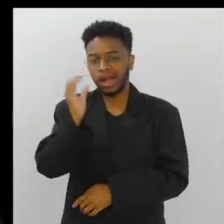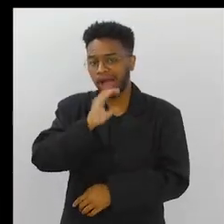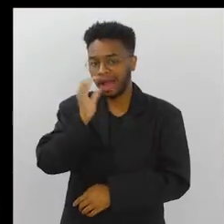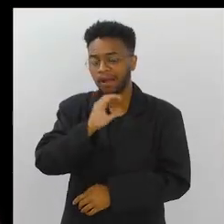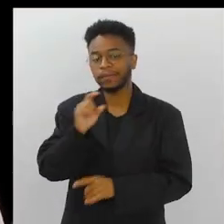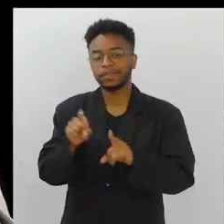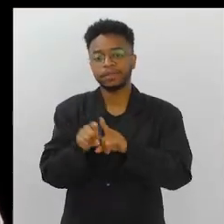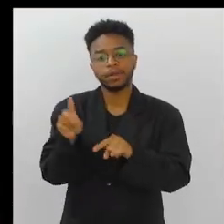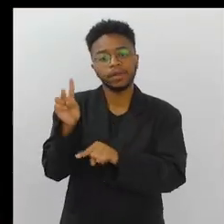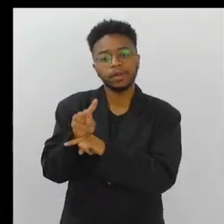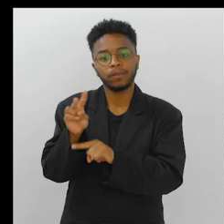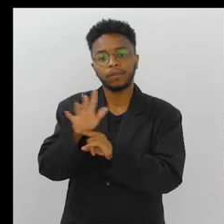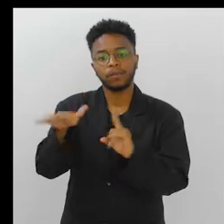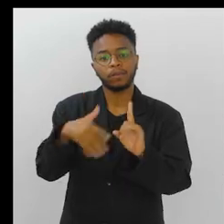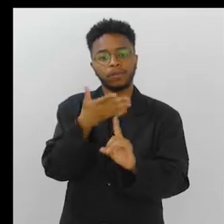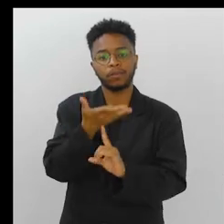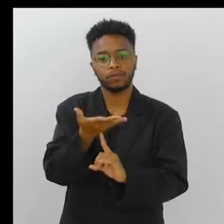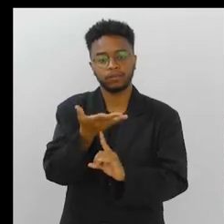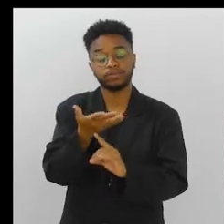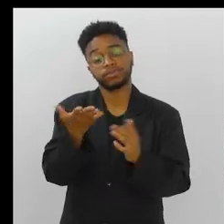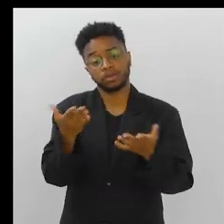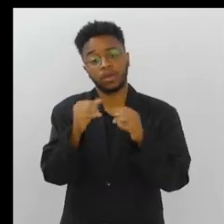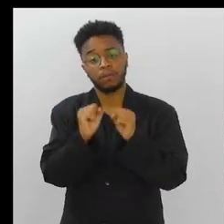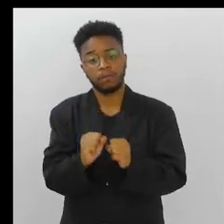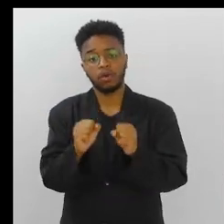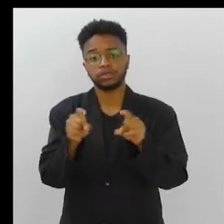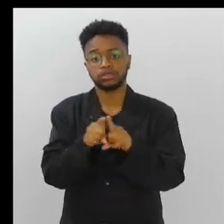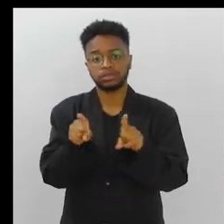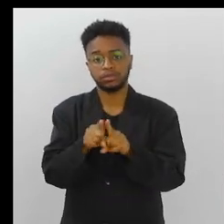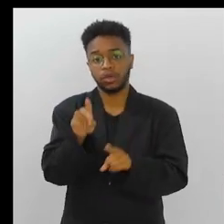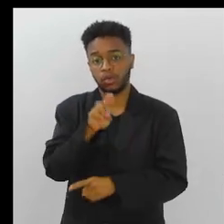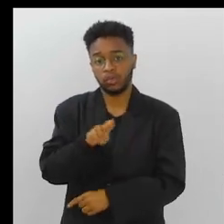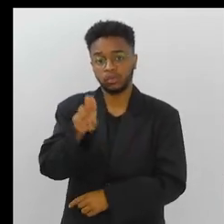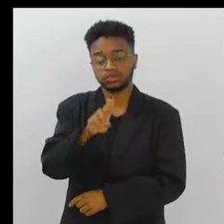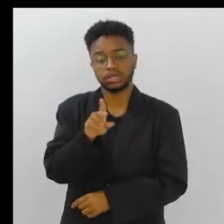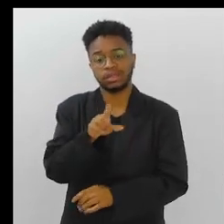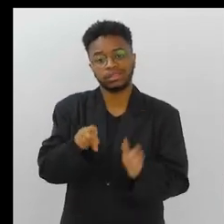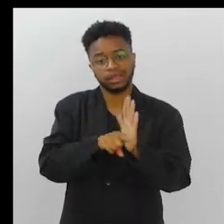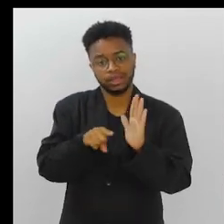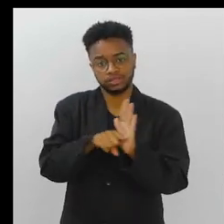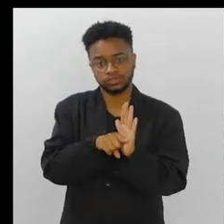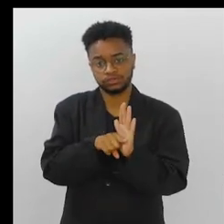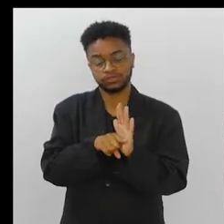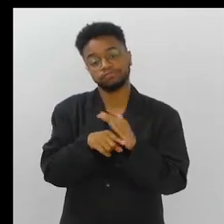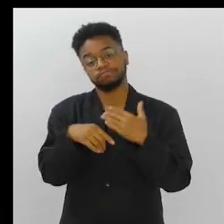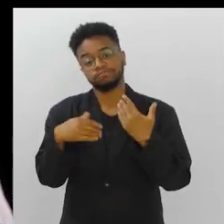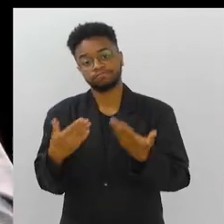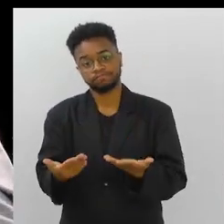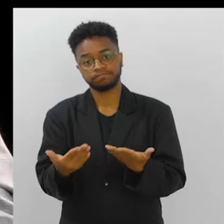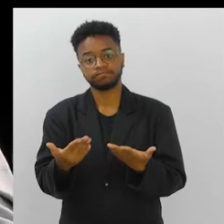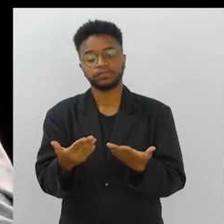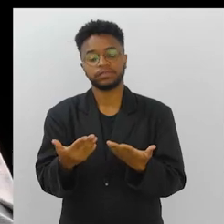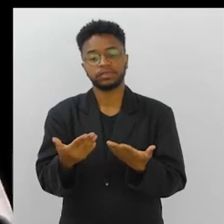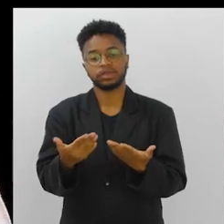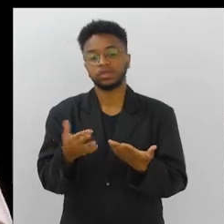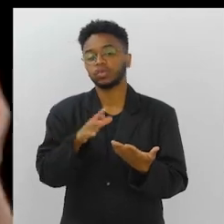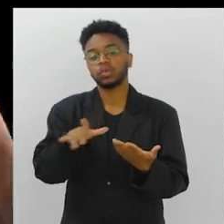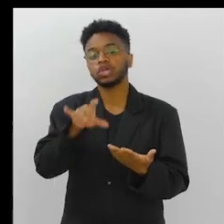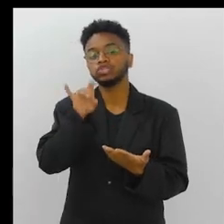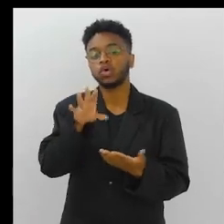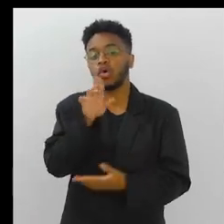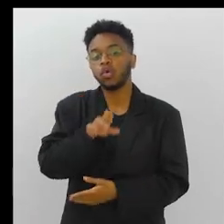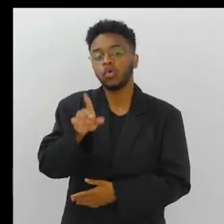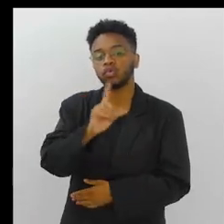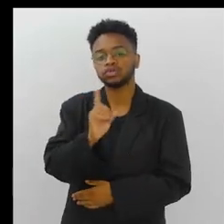criando modelos para preservação ambiental, ela também pode ser utilizada de uma forma negativa. E a questão não diria nem